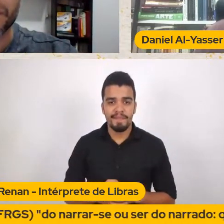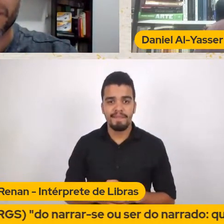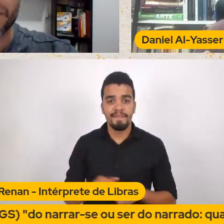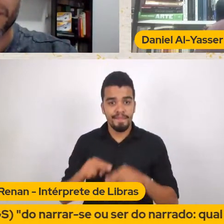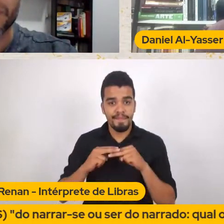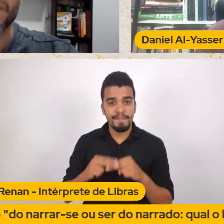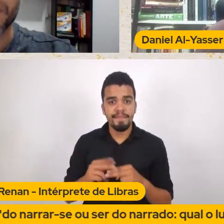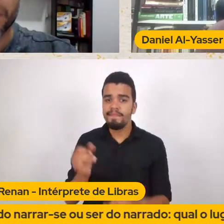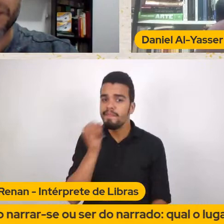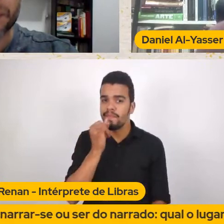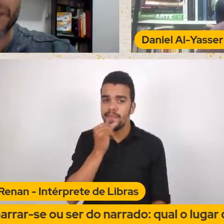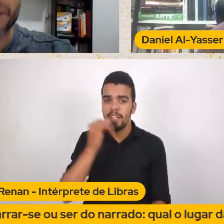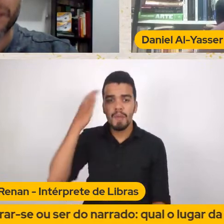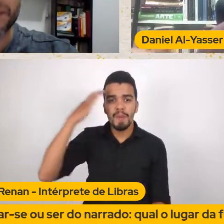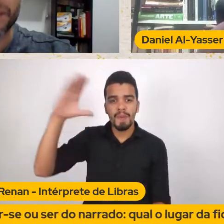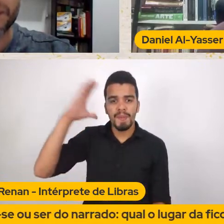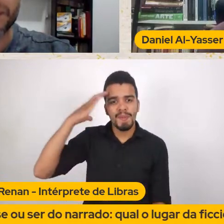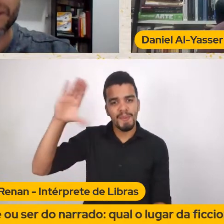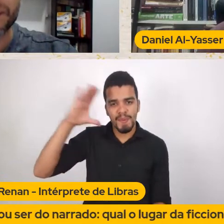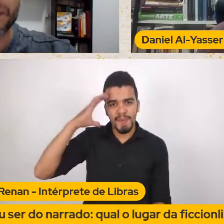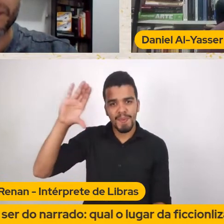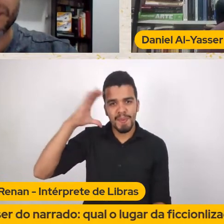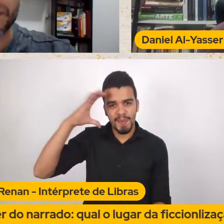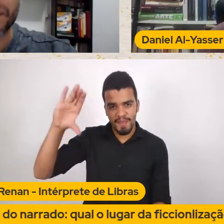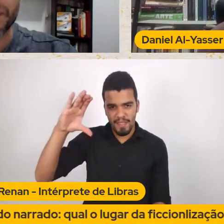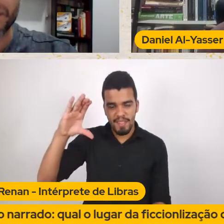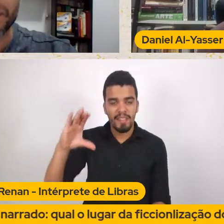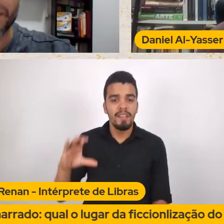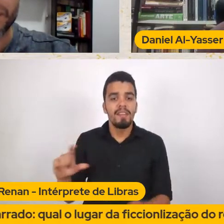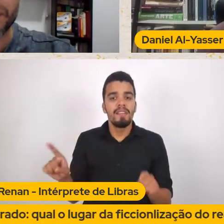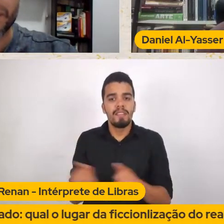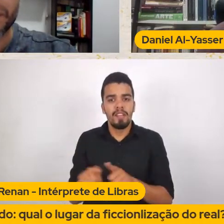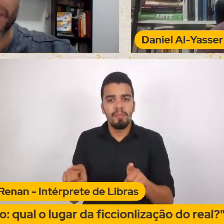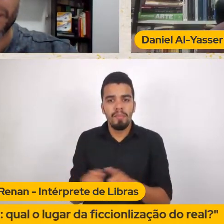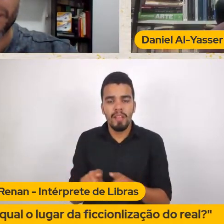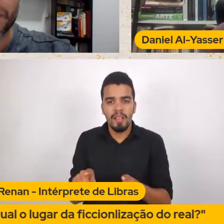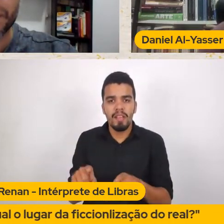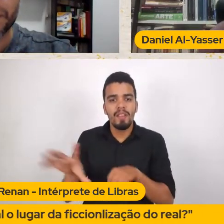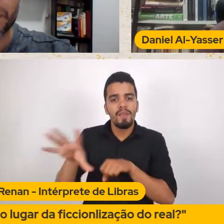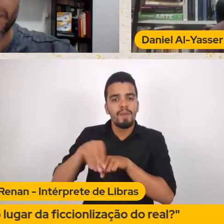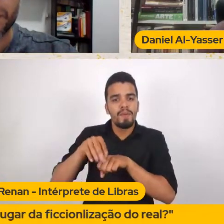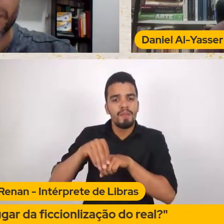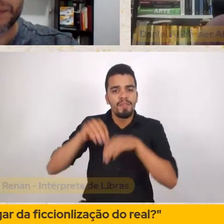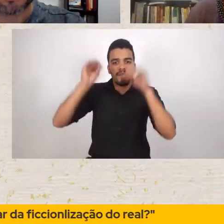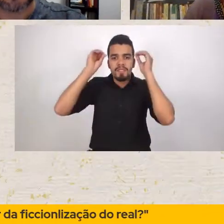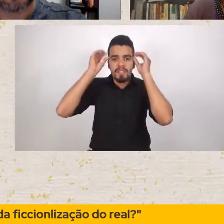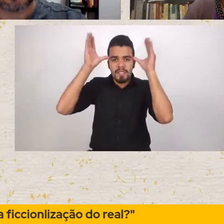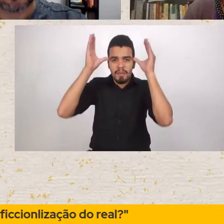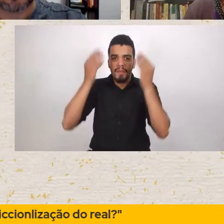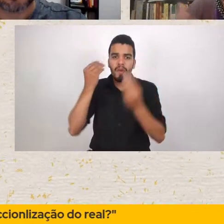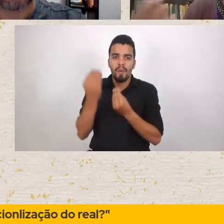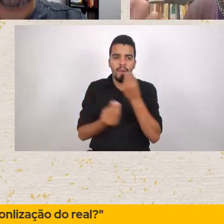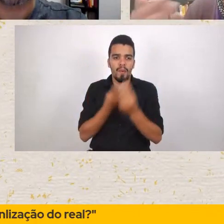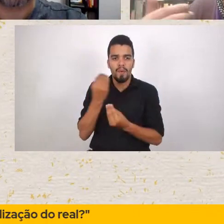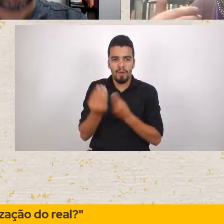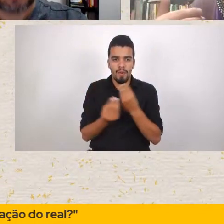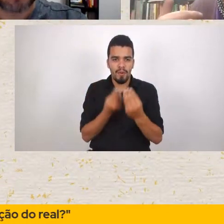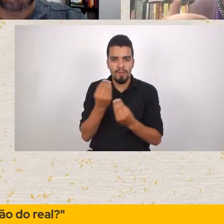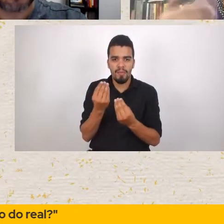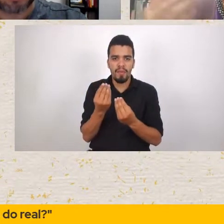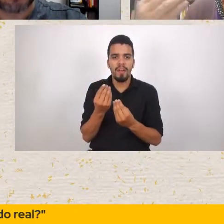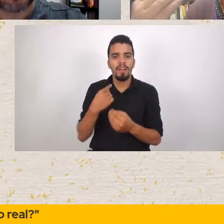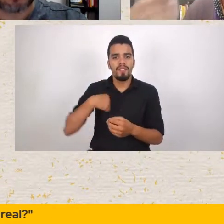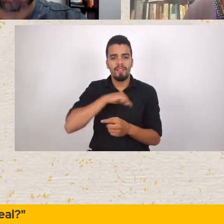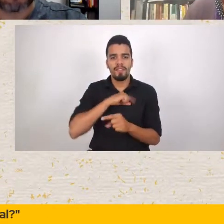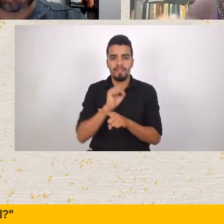Nas mínimas Manifestações Do entendimento De como funciona Nossa sociedade Eu achava lindo Eu